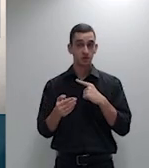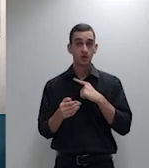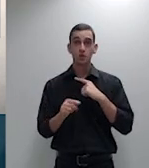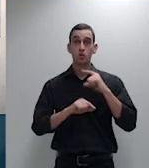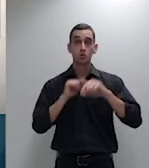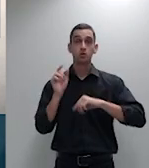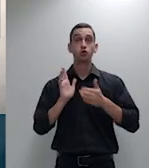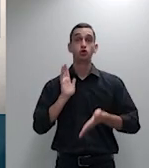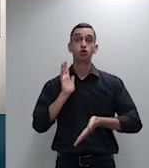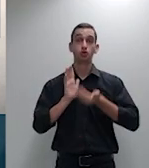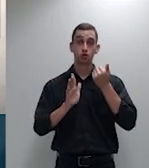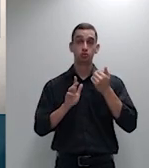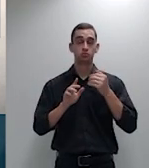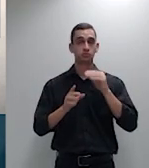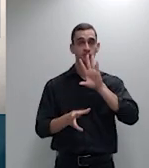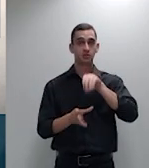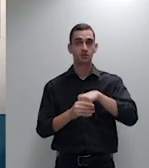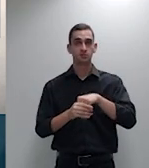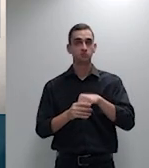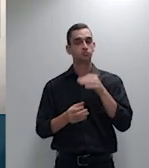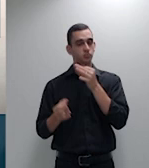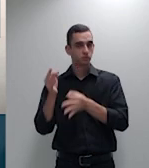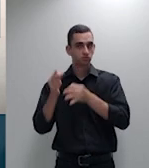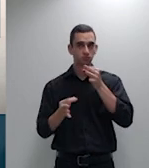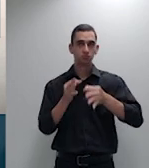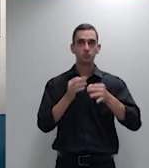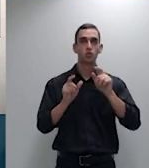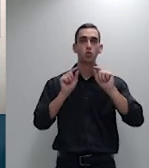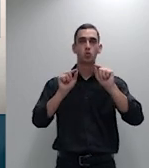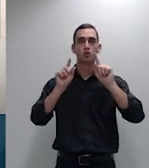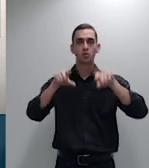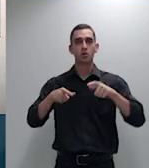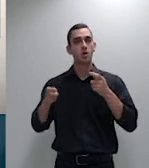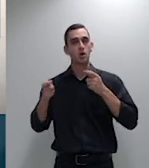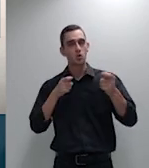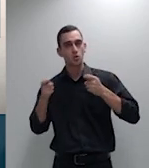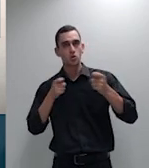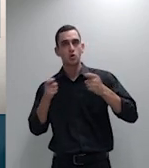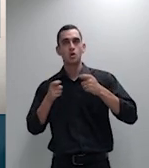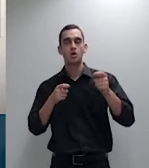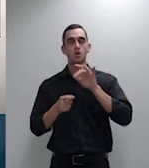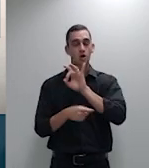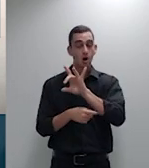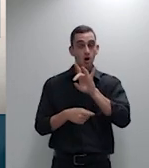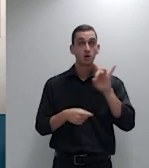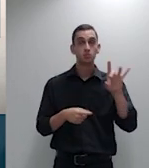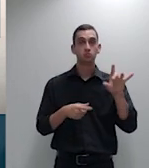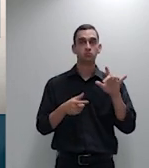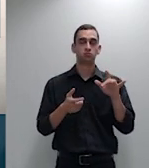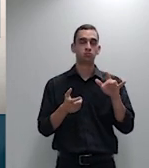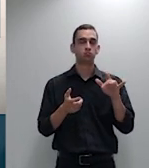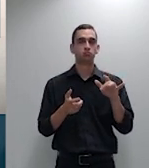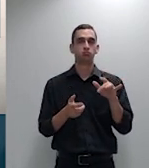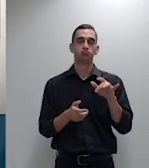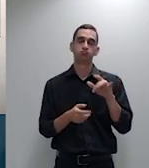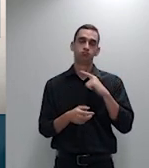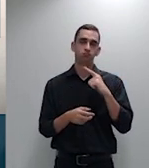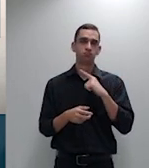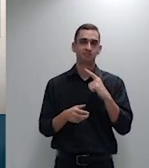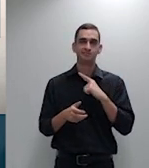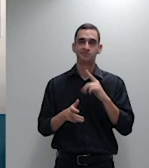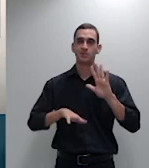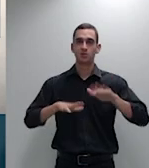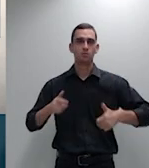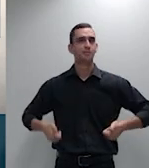capacidade de controlar caso a caso a abusividade especialmente acompanhada da